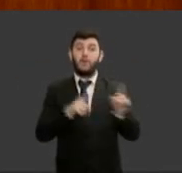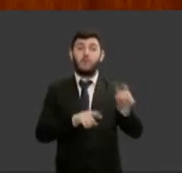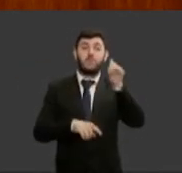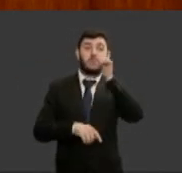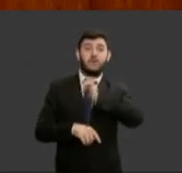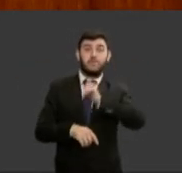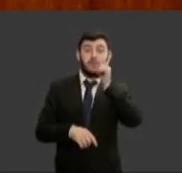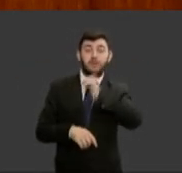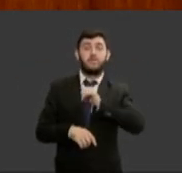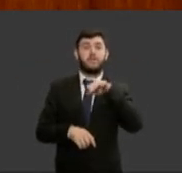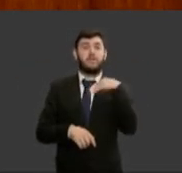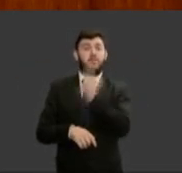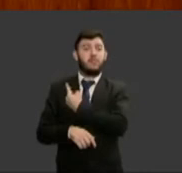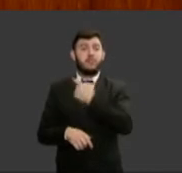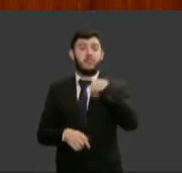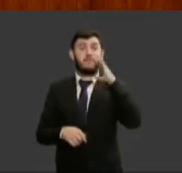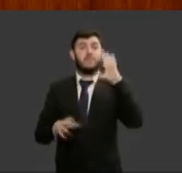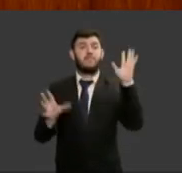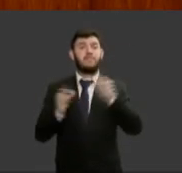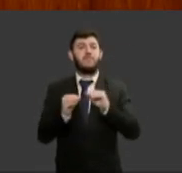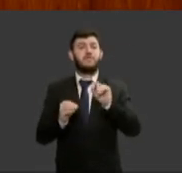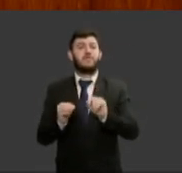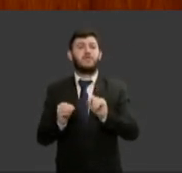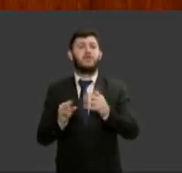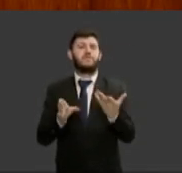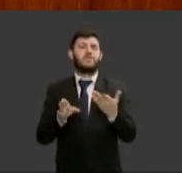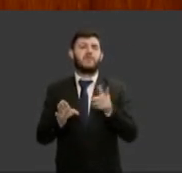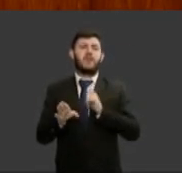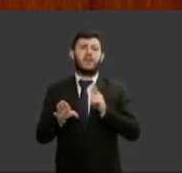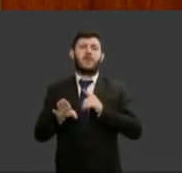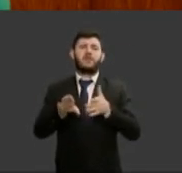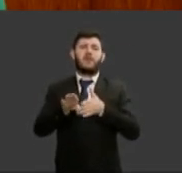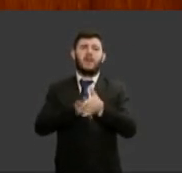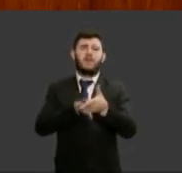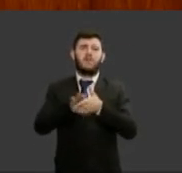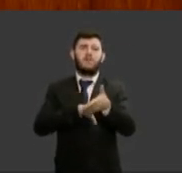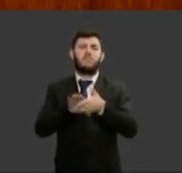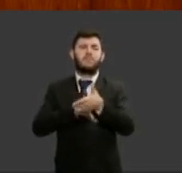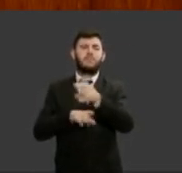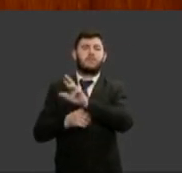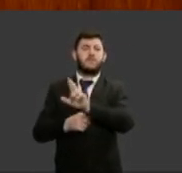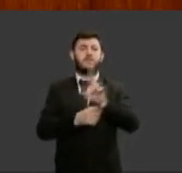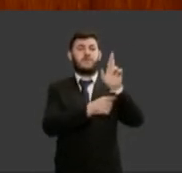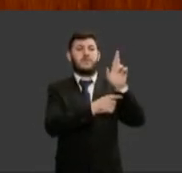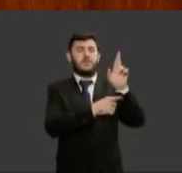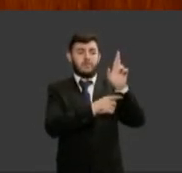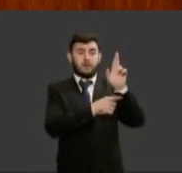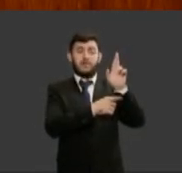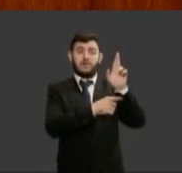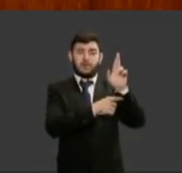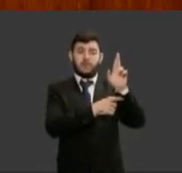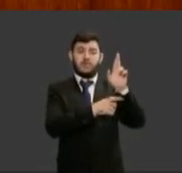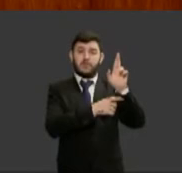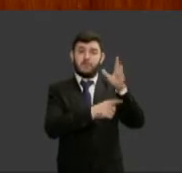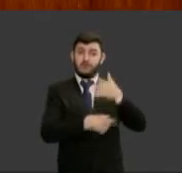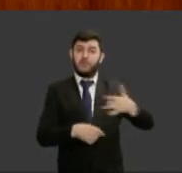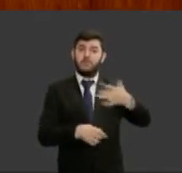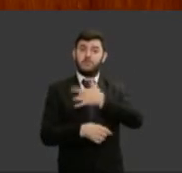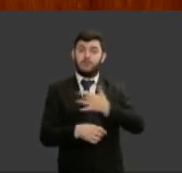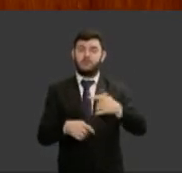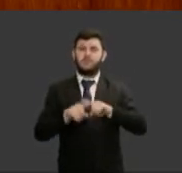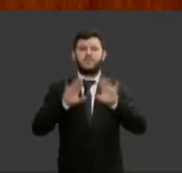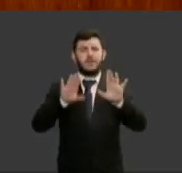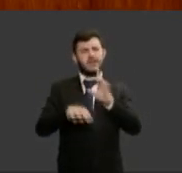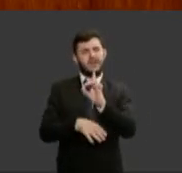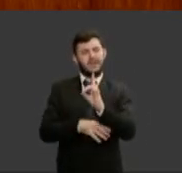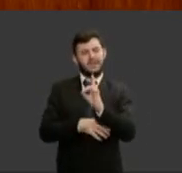necessidade de isolamento social recomendado pelas autoridades médicos sanitárias segundo dados recém